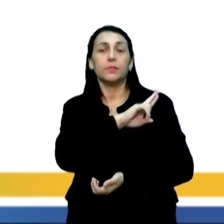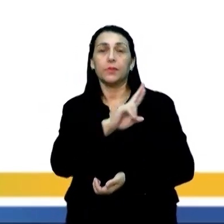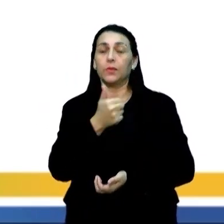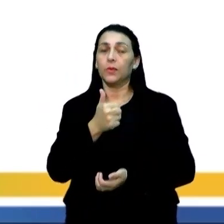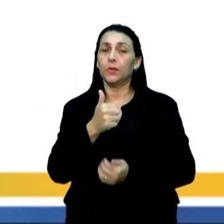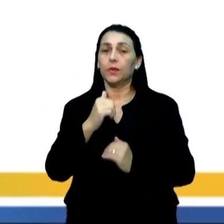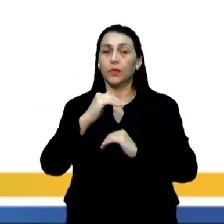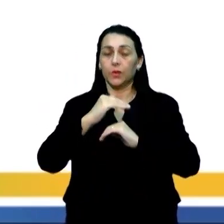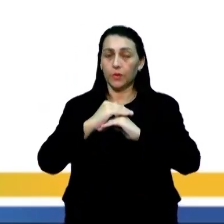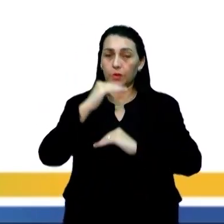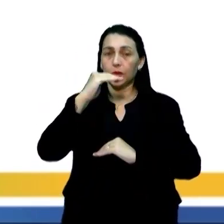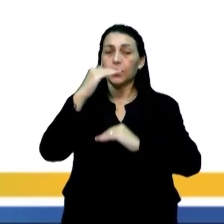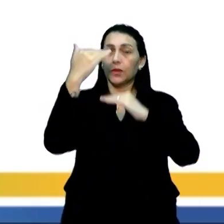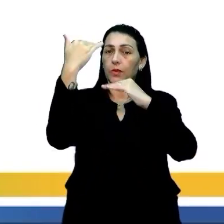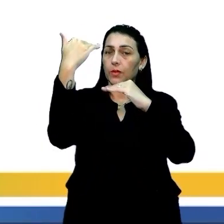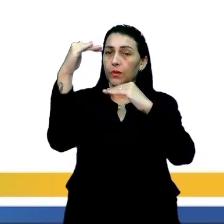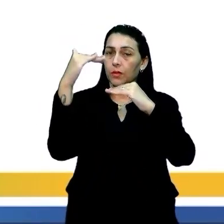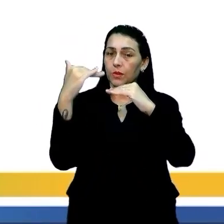dividida em níveis.